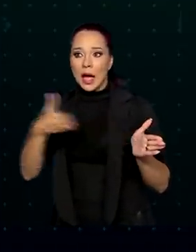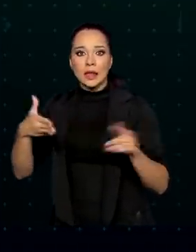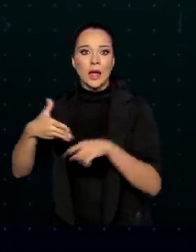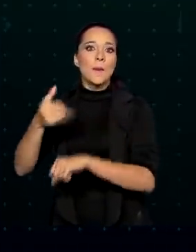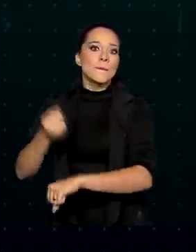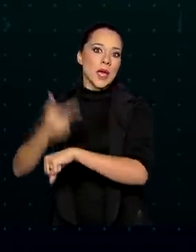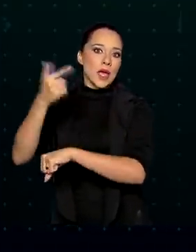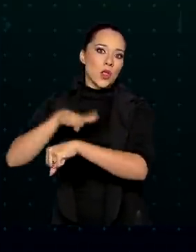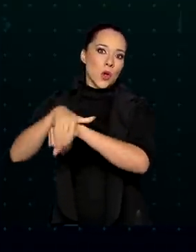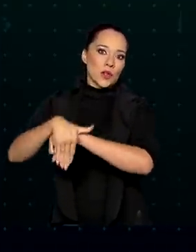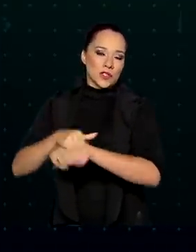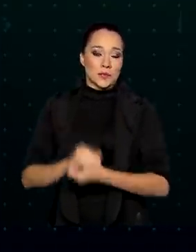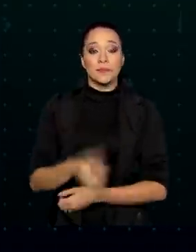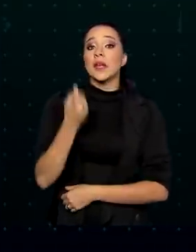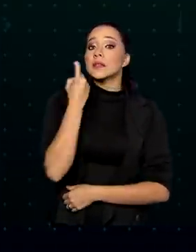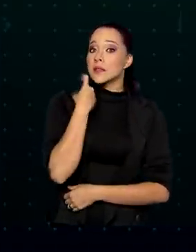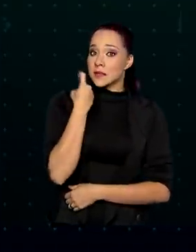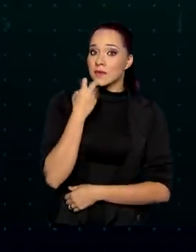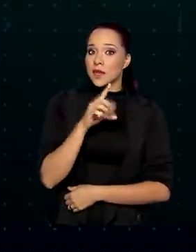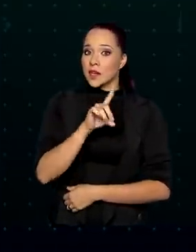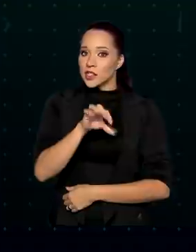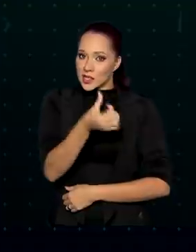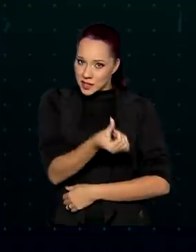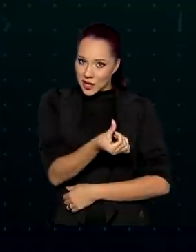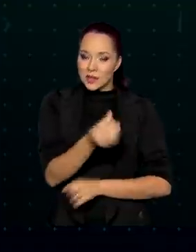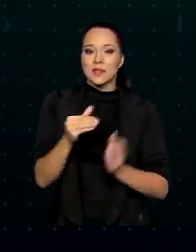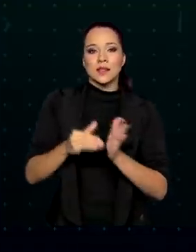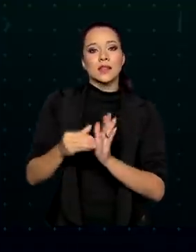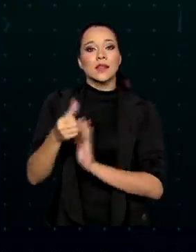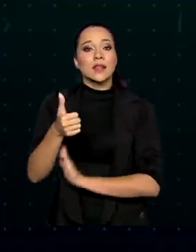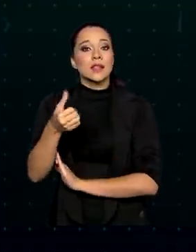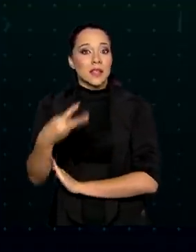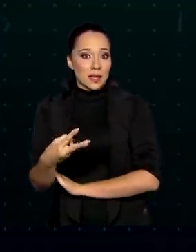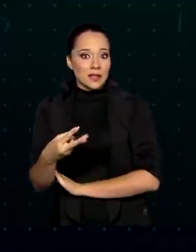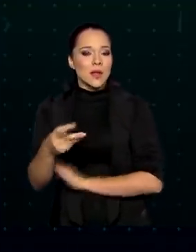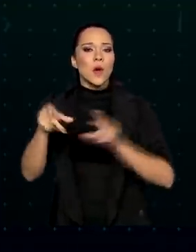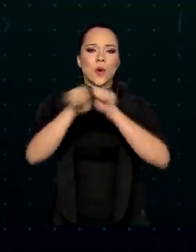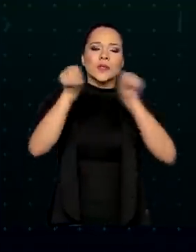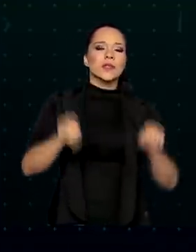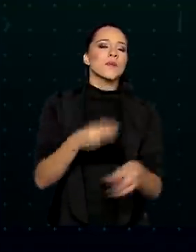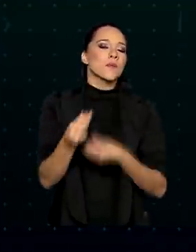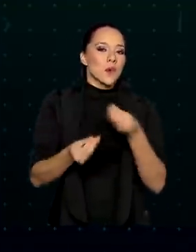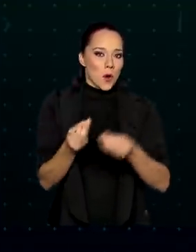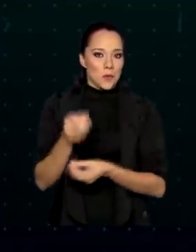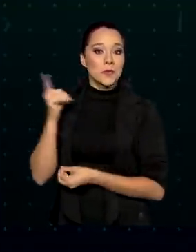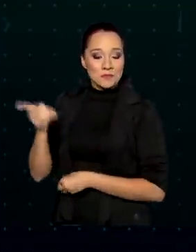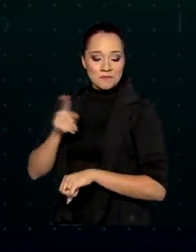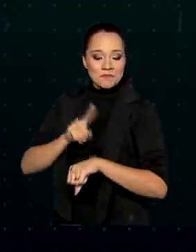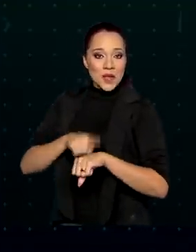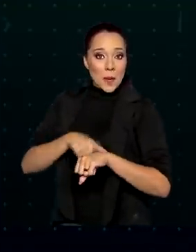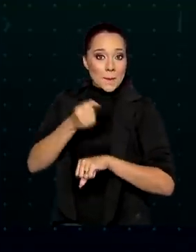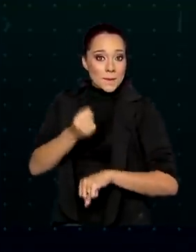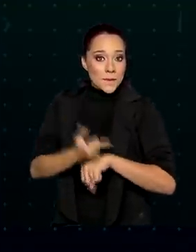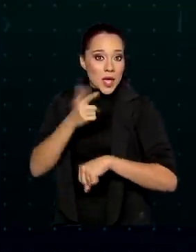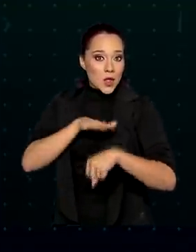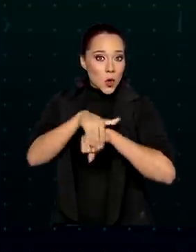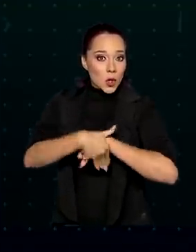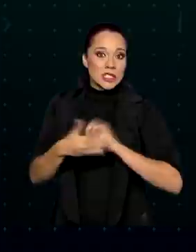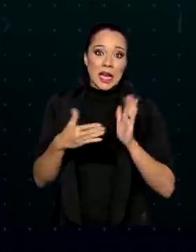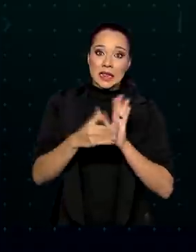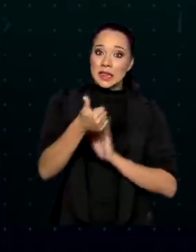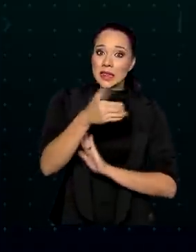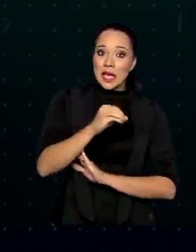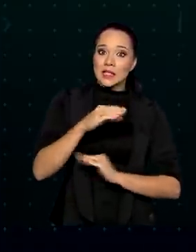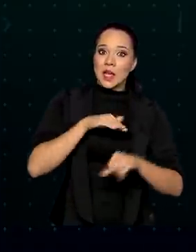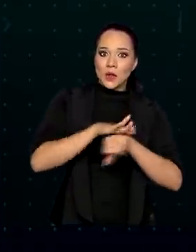-noite. Nas sextas-feiras, dia 6 e 13, o sistema vai funcionar de meia-noite até às 10 da noite